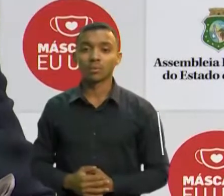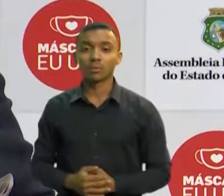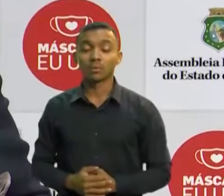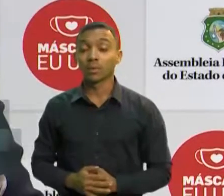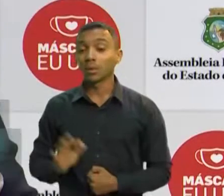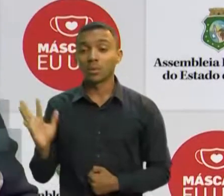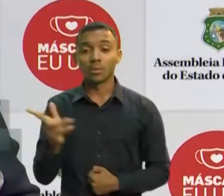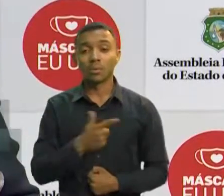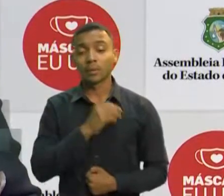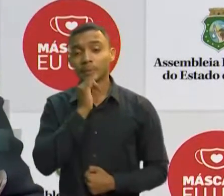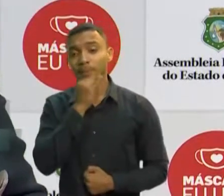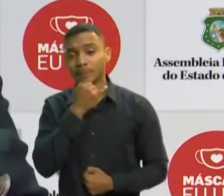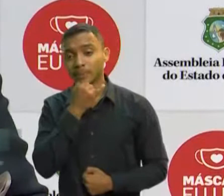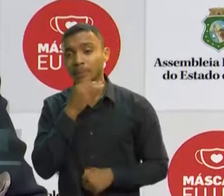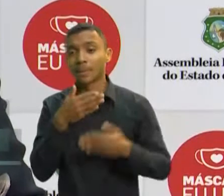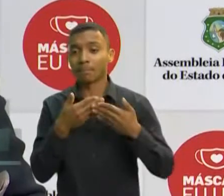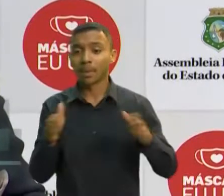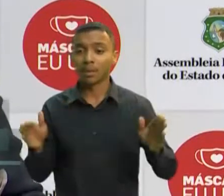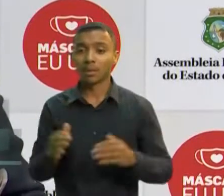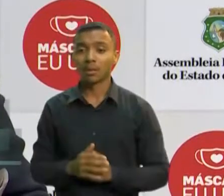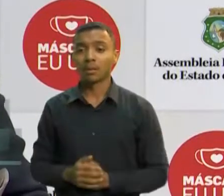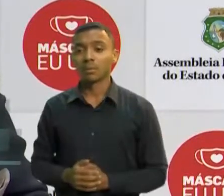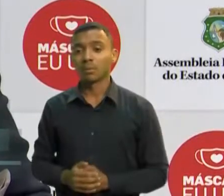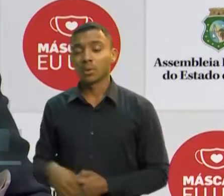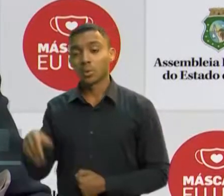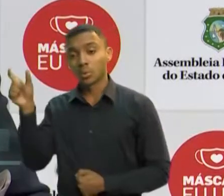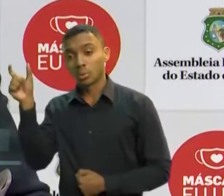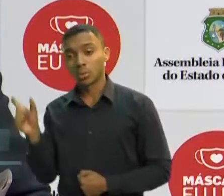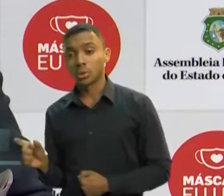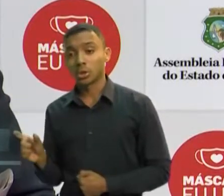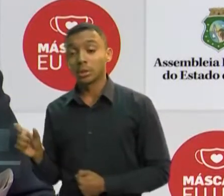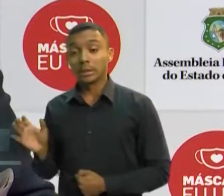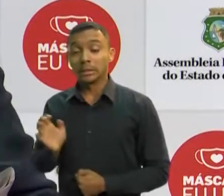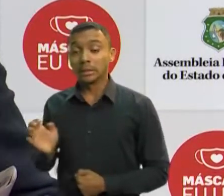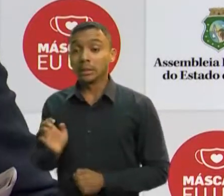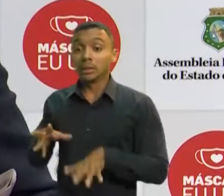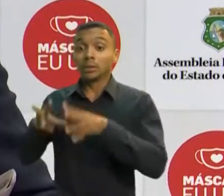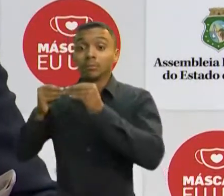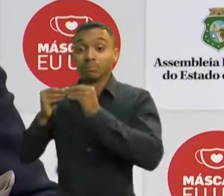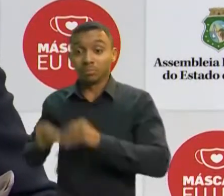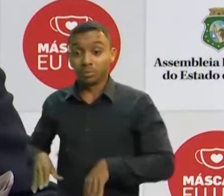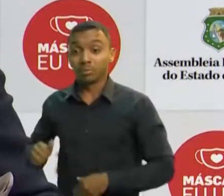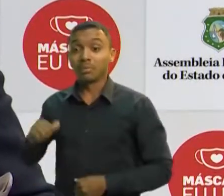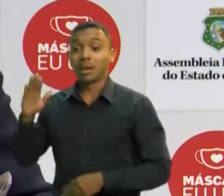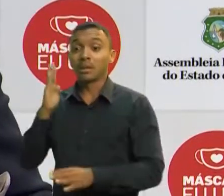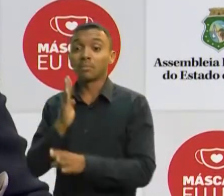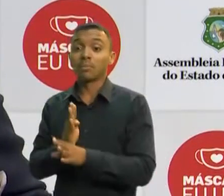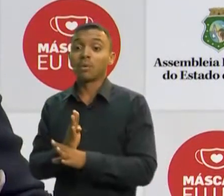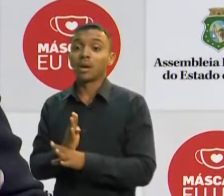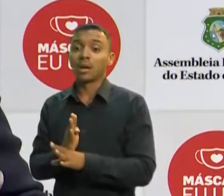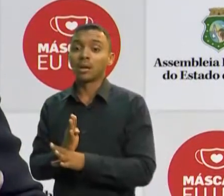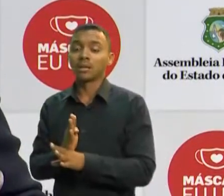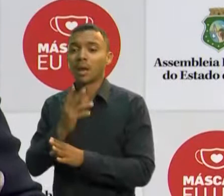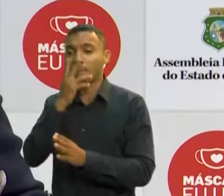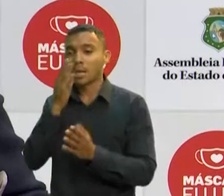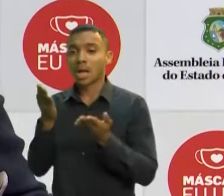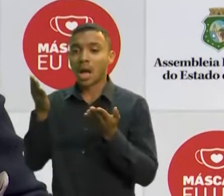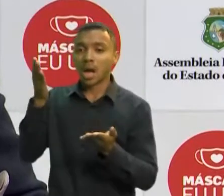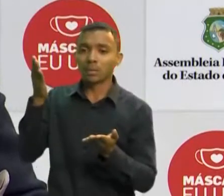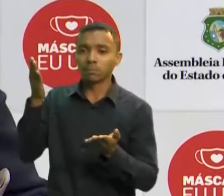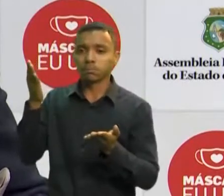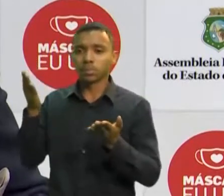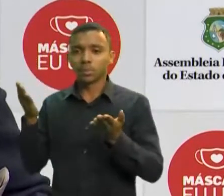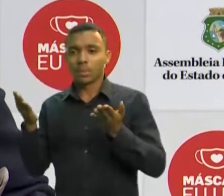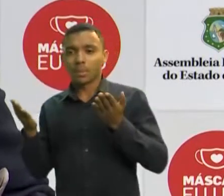tanto o pequeno quanto o grande. Só que o grande perdeu mais. Isso foi, aconteceu com que houvesse um equilíbrio. Eu acho que o grande desafio